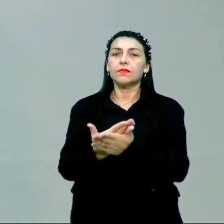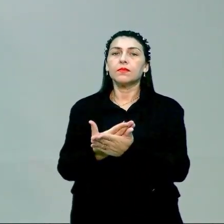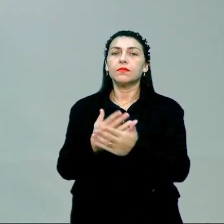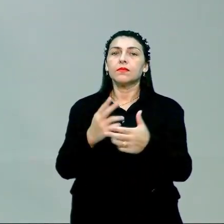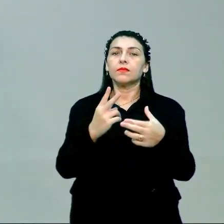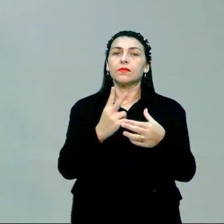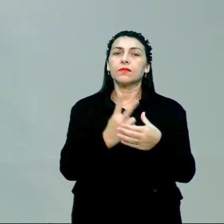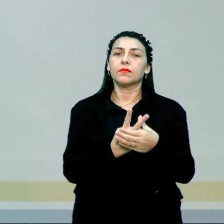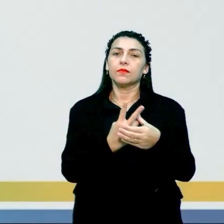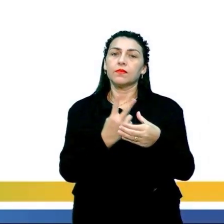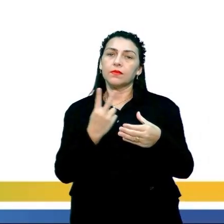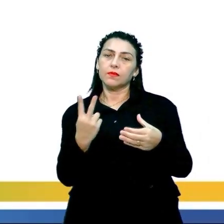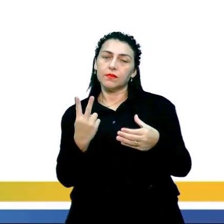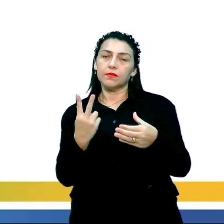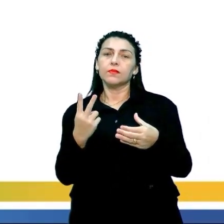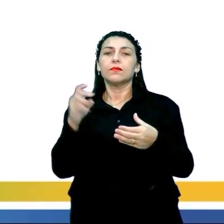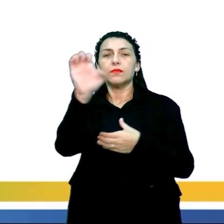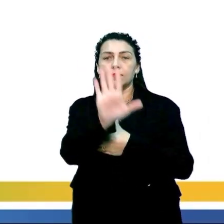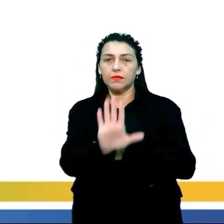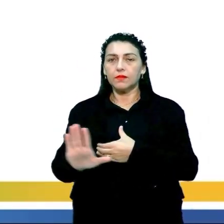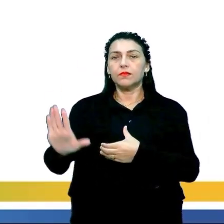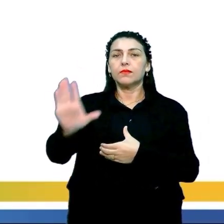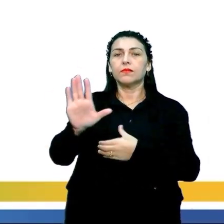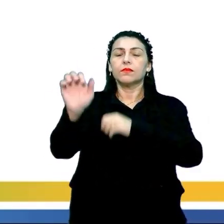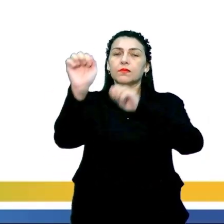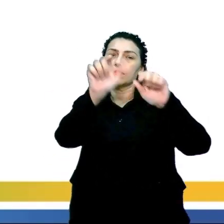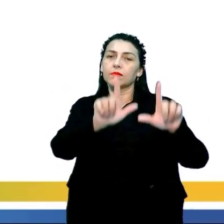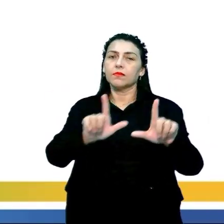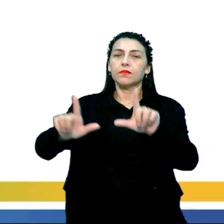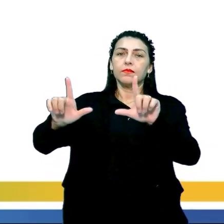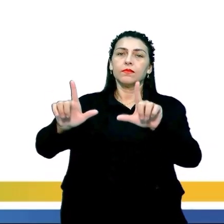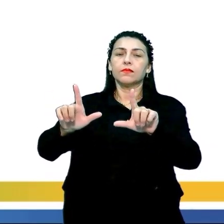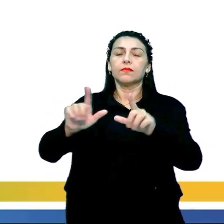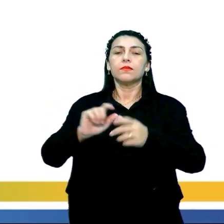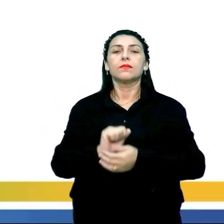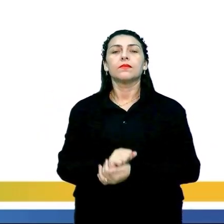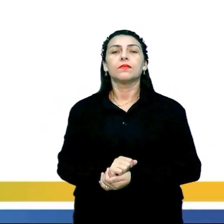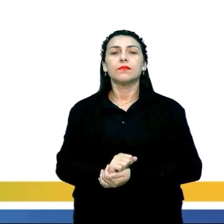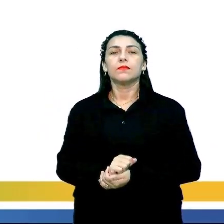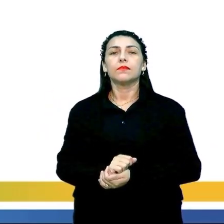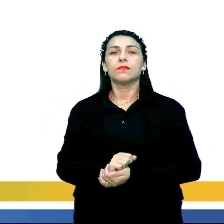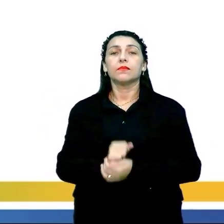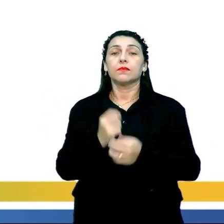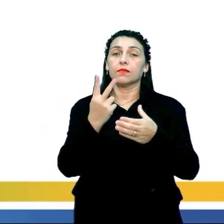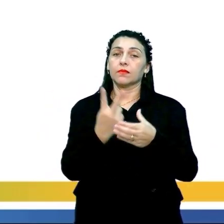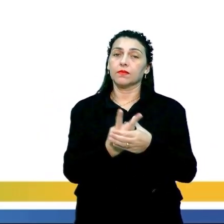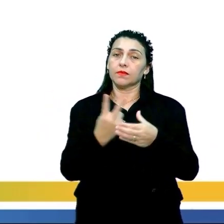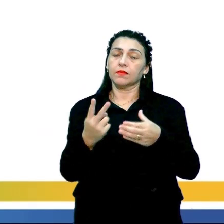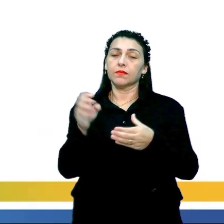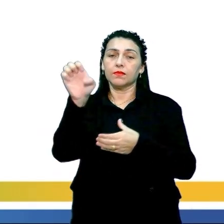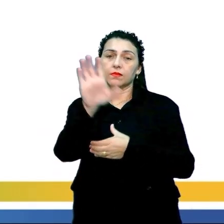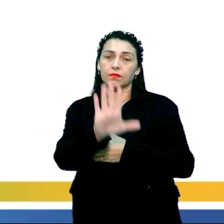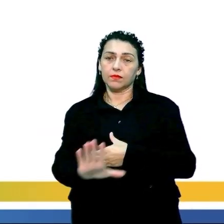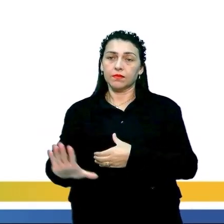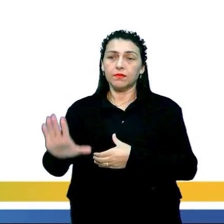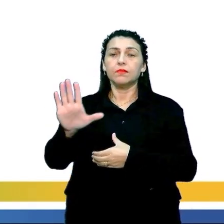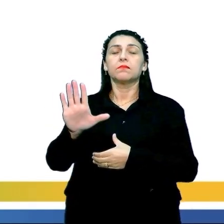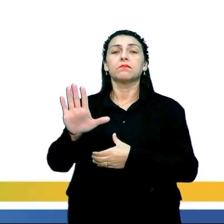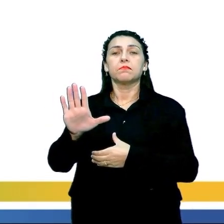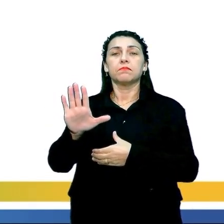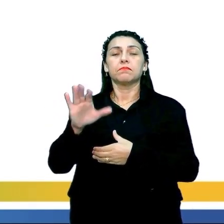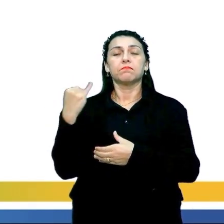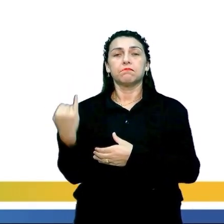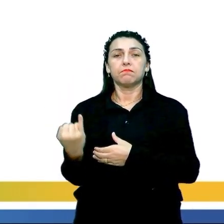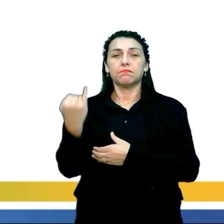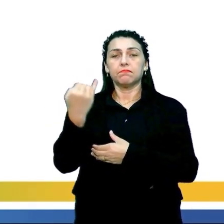vanguardas europeias. Vamos ao nosso slide aí, acompanhe. As vanguardas europeias, é interessante a gente